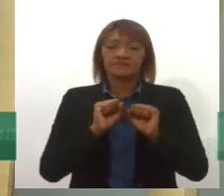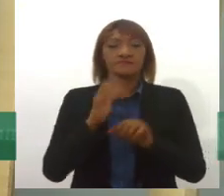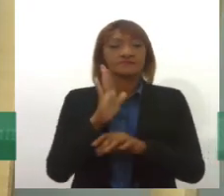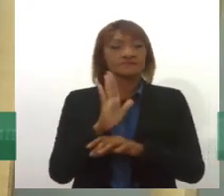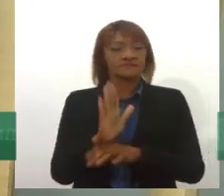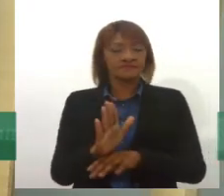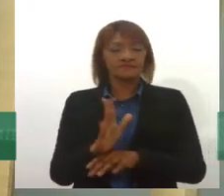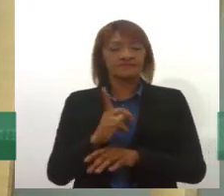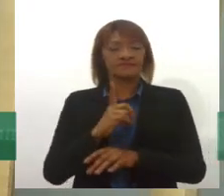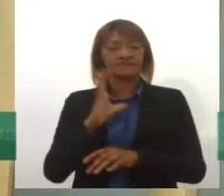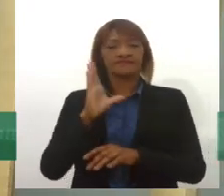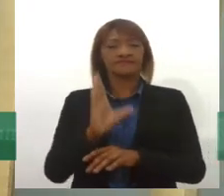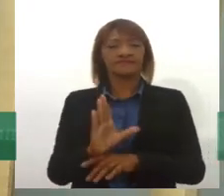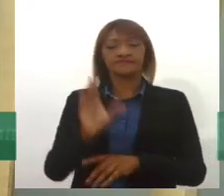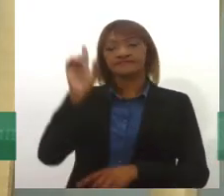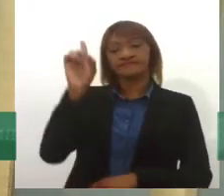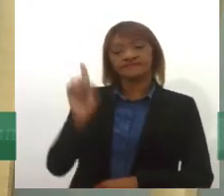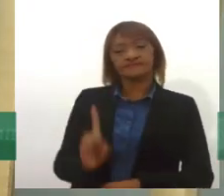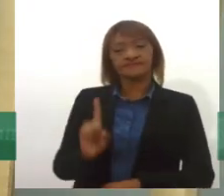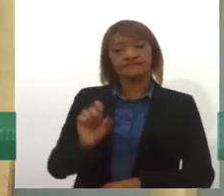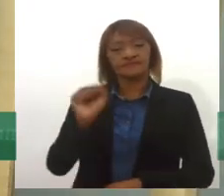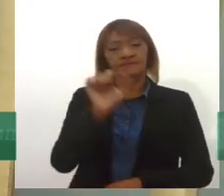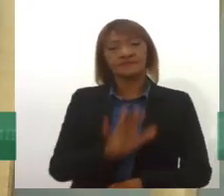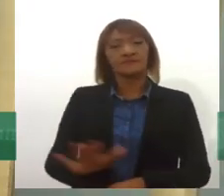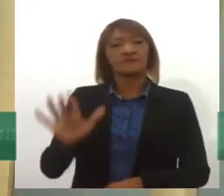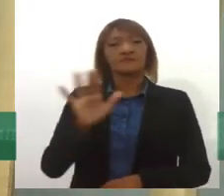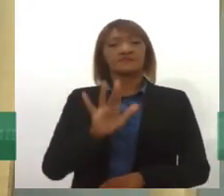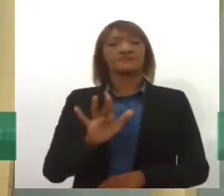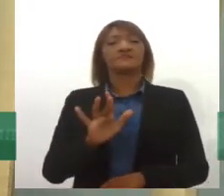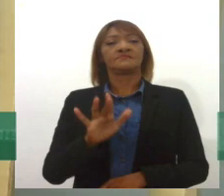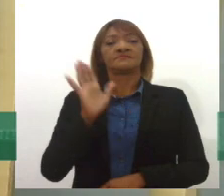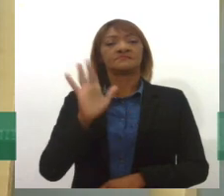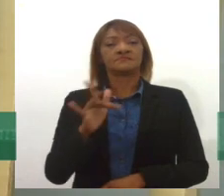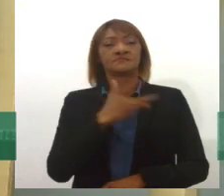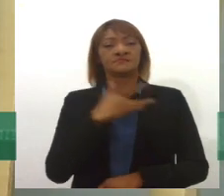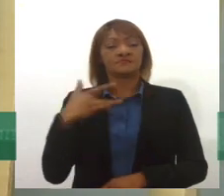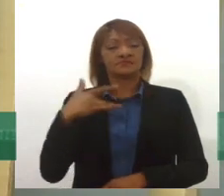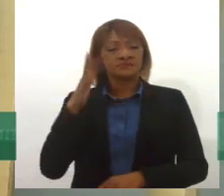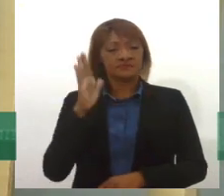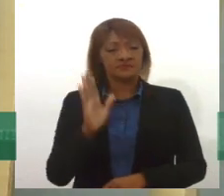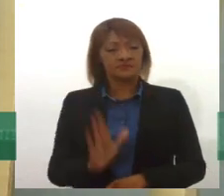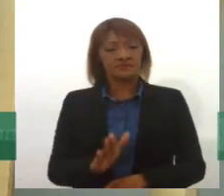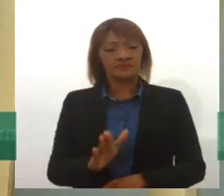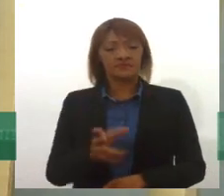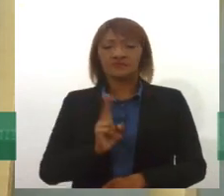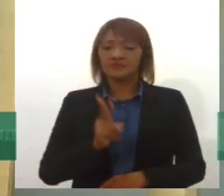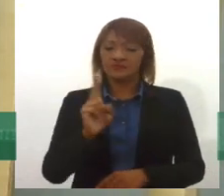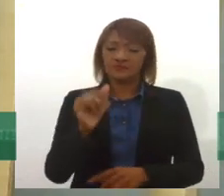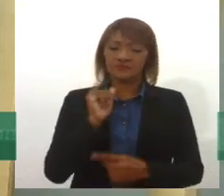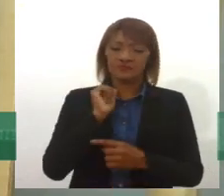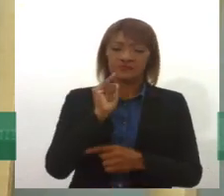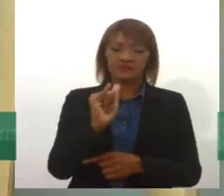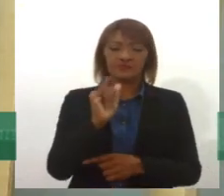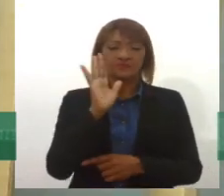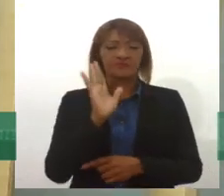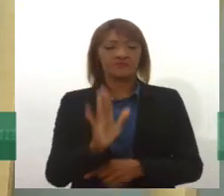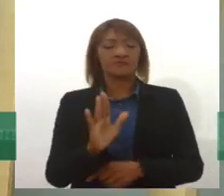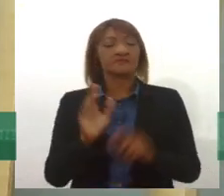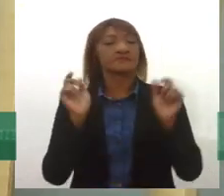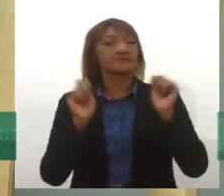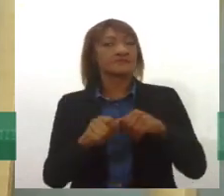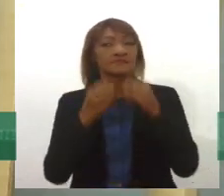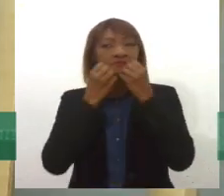internacional, o diretor-geral da Organização Mundial de Saúde, Tedious Adhanou, afirma que, apesar das boas intenções,